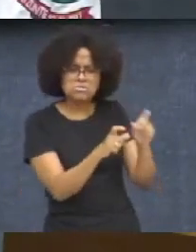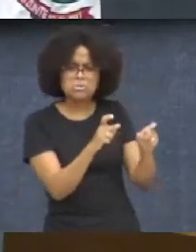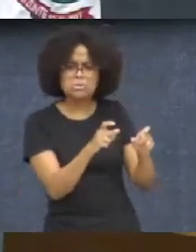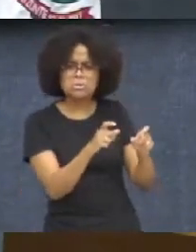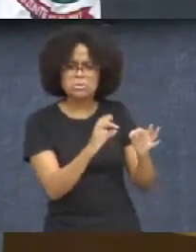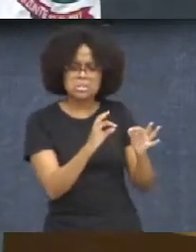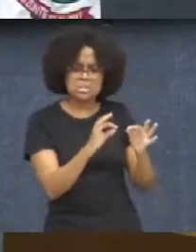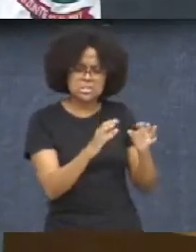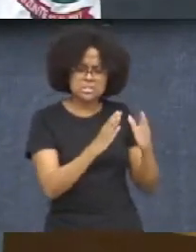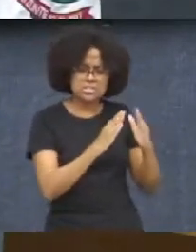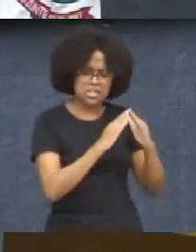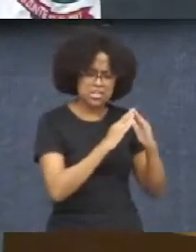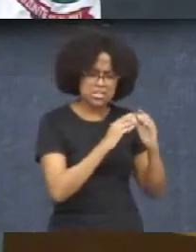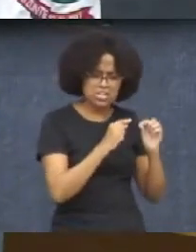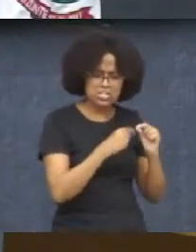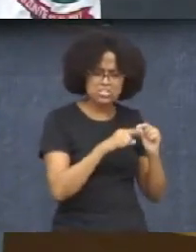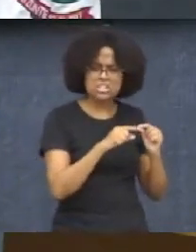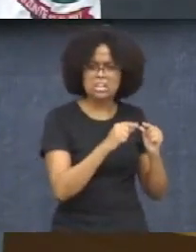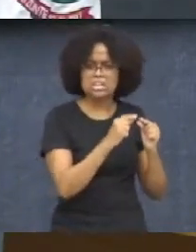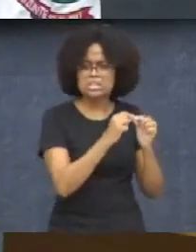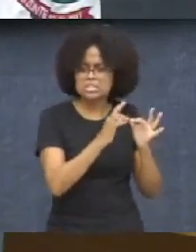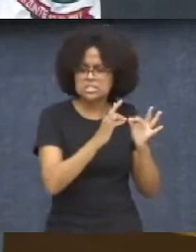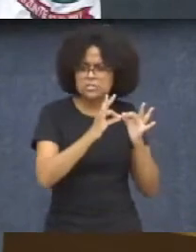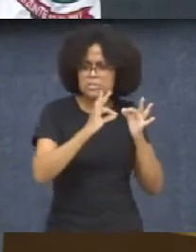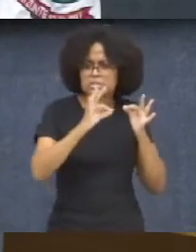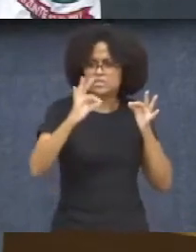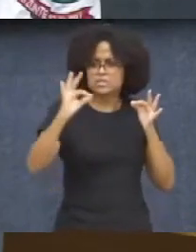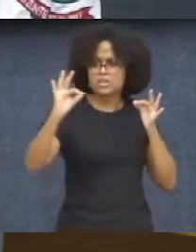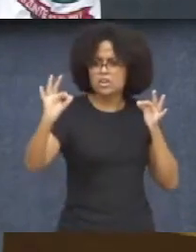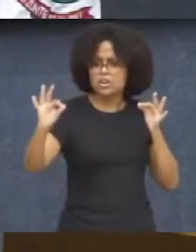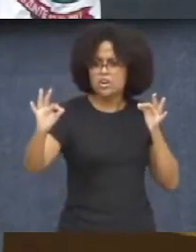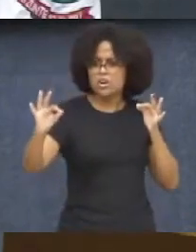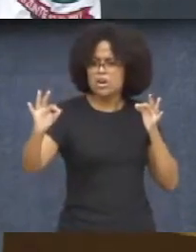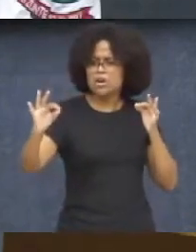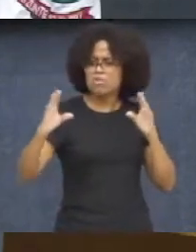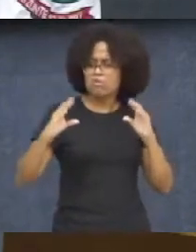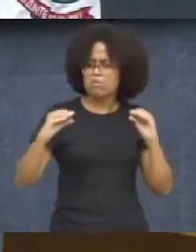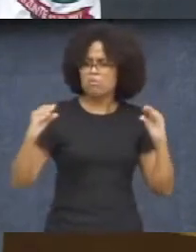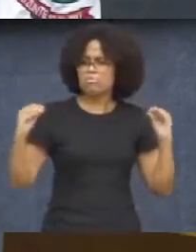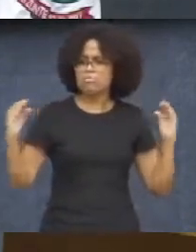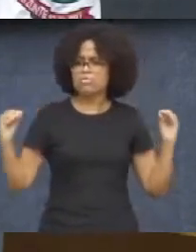serviço que ele queira acessar com agilidade, conforto e pontualidade, a gente tem que fazer. Obrigado, presidente.